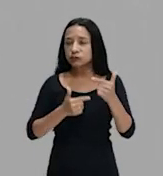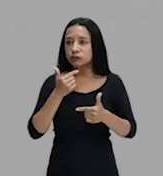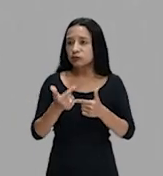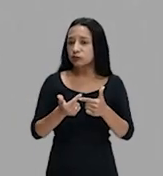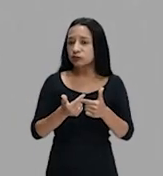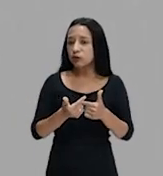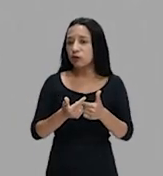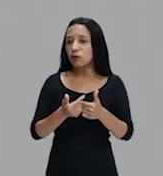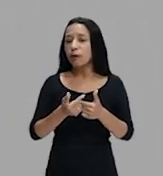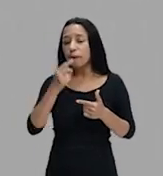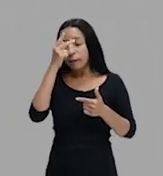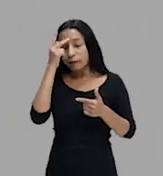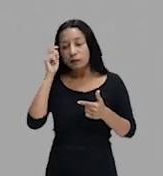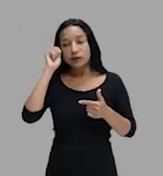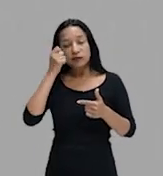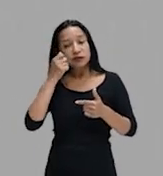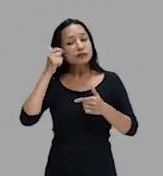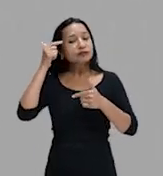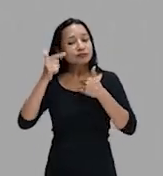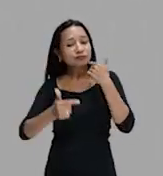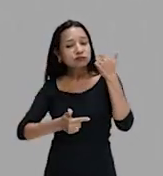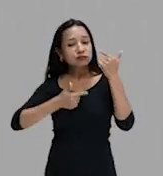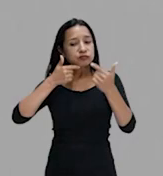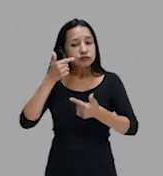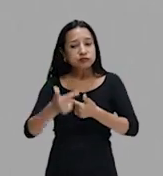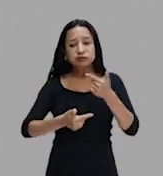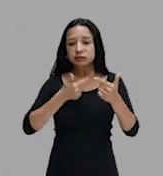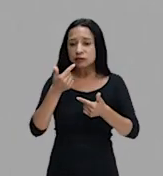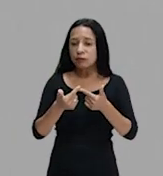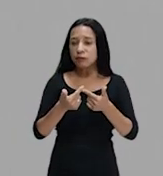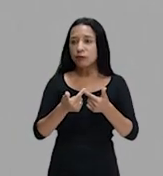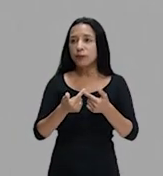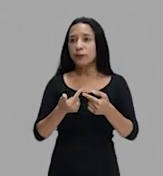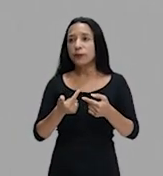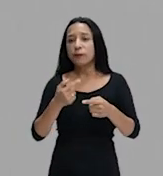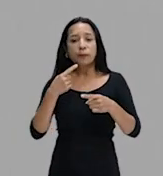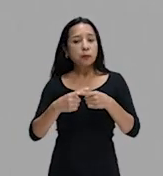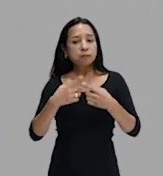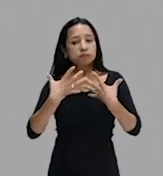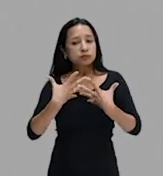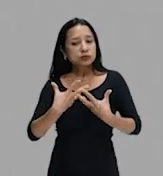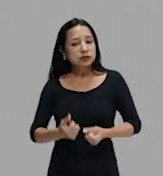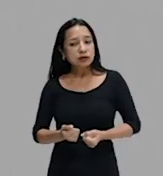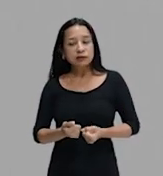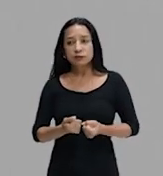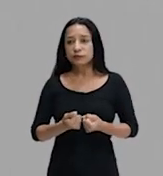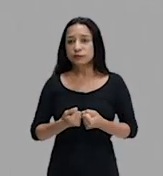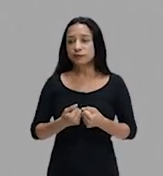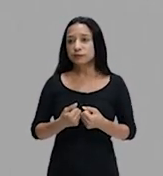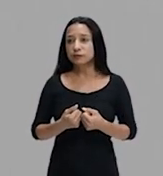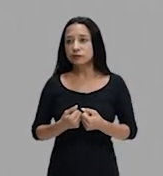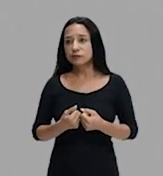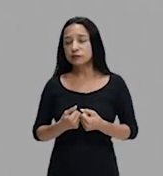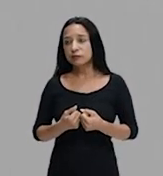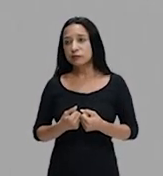vão ser escravizados e eles vão lutar contra esses maus-tratos, contra esses abusos,